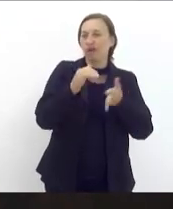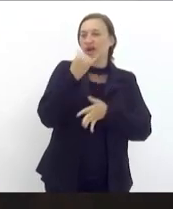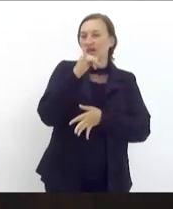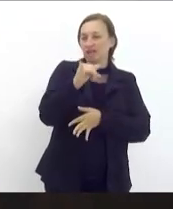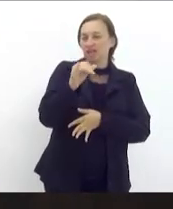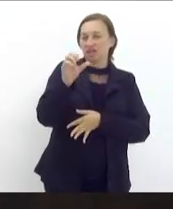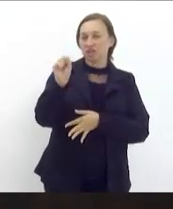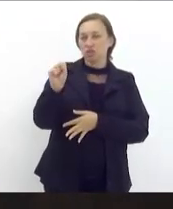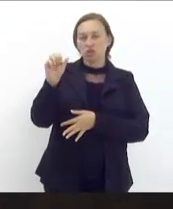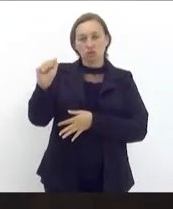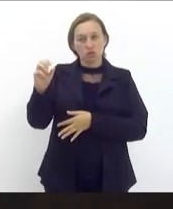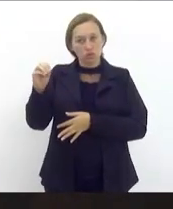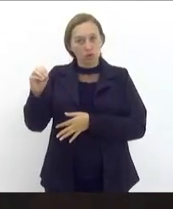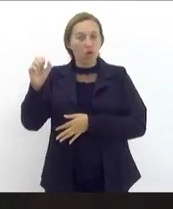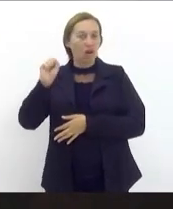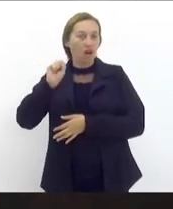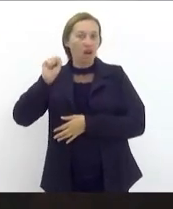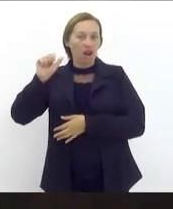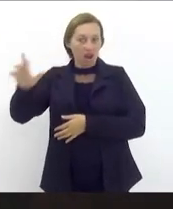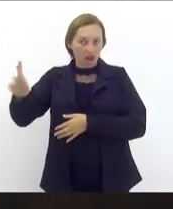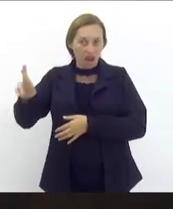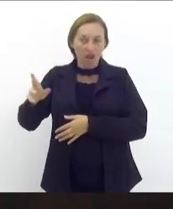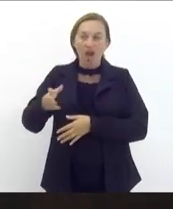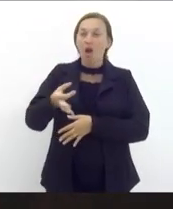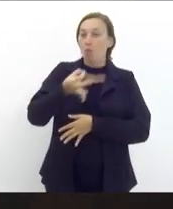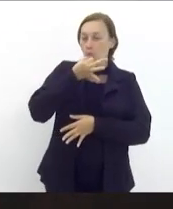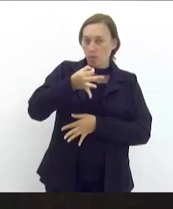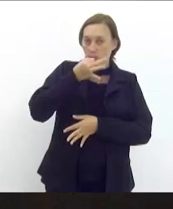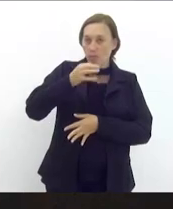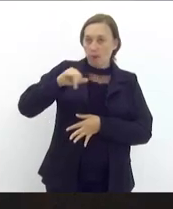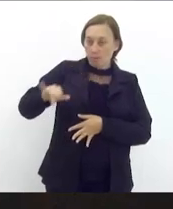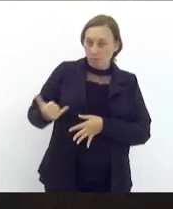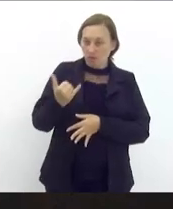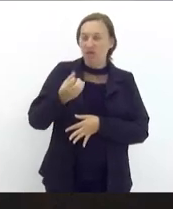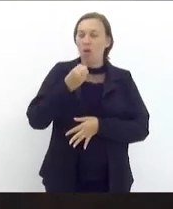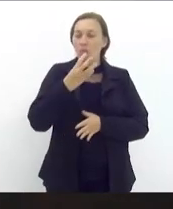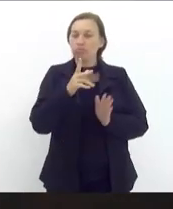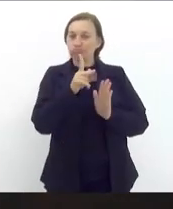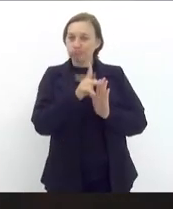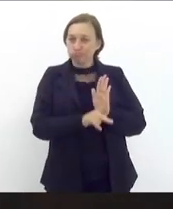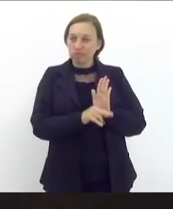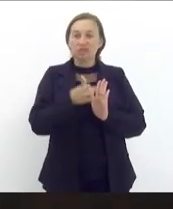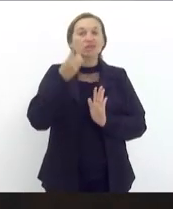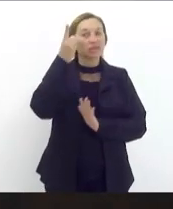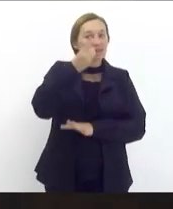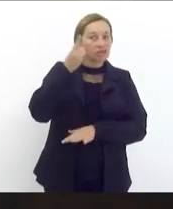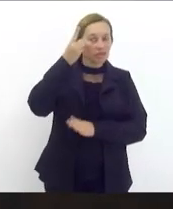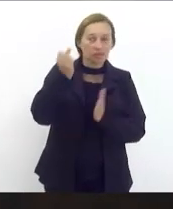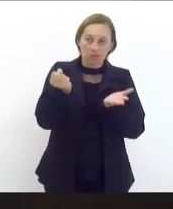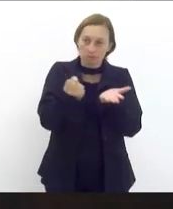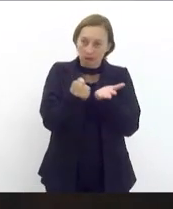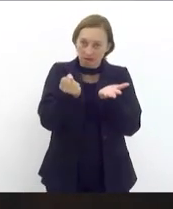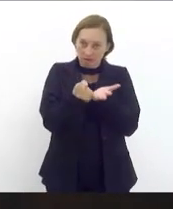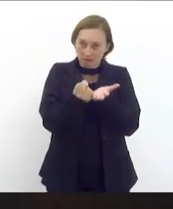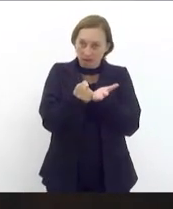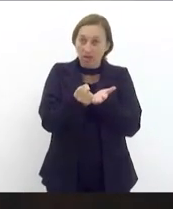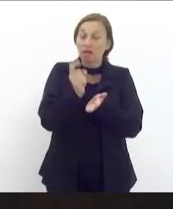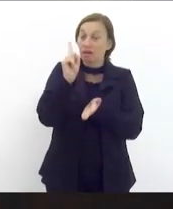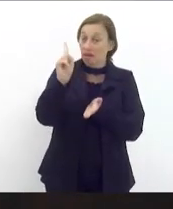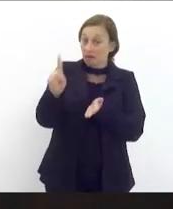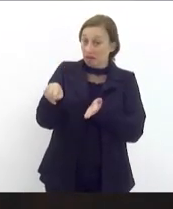lei. A minha sugestão é que, para aproveitar o bom projeto do deputado Malafaia, que é um